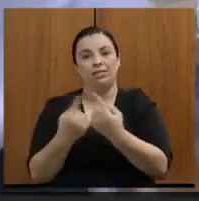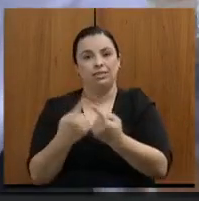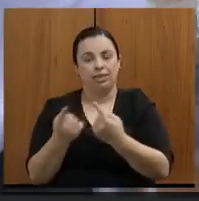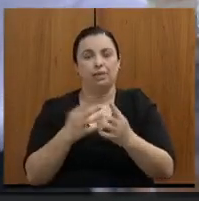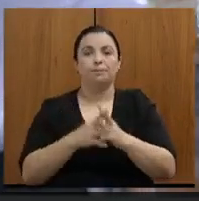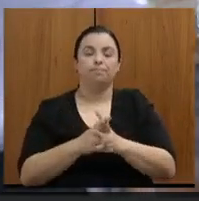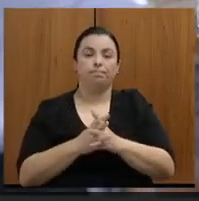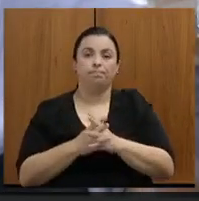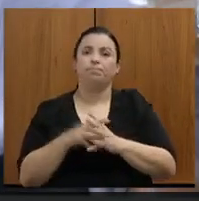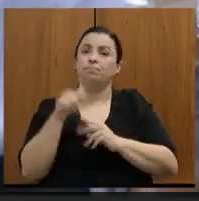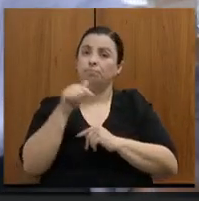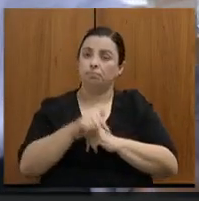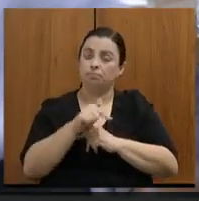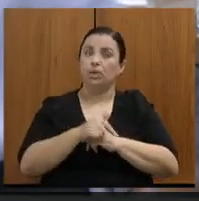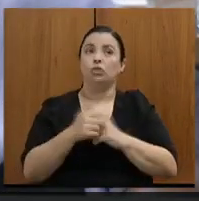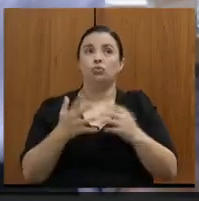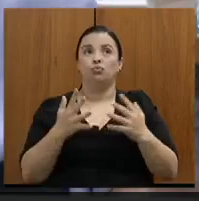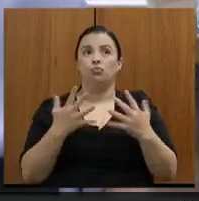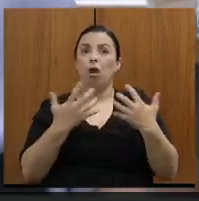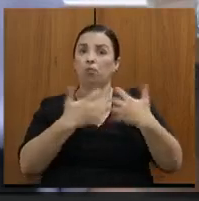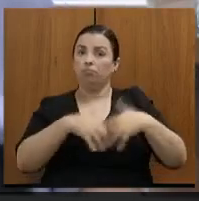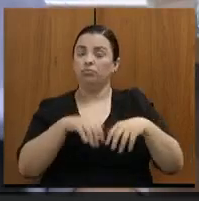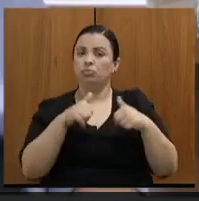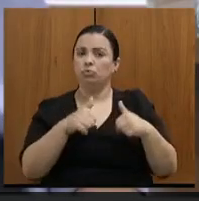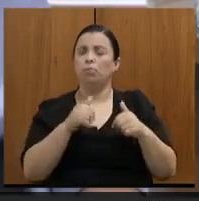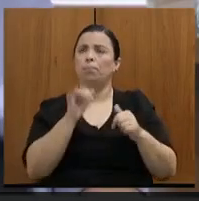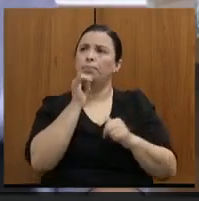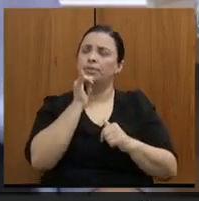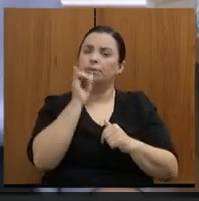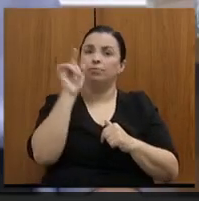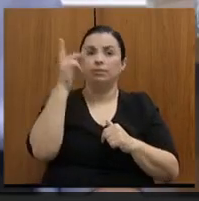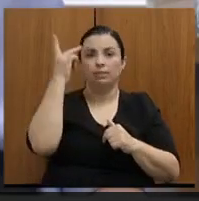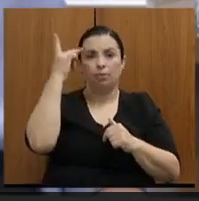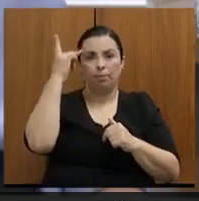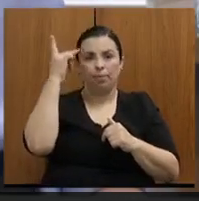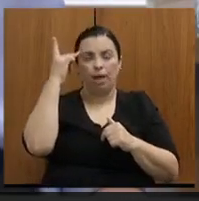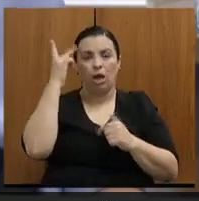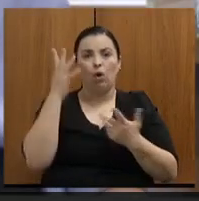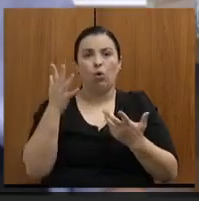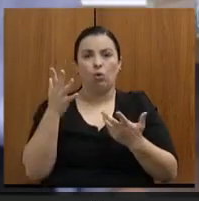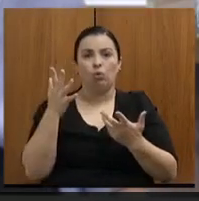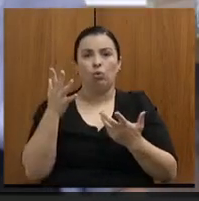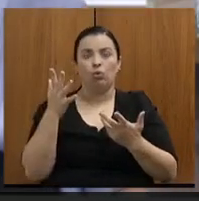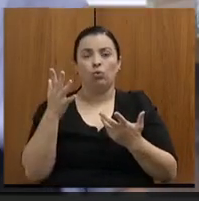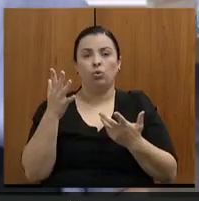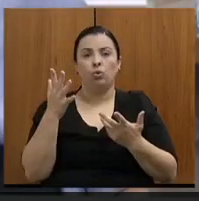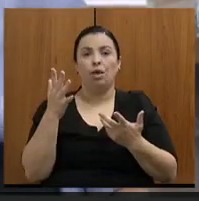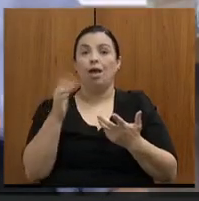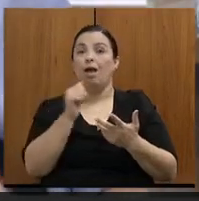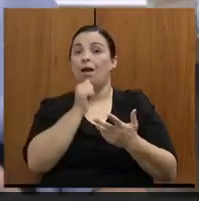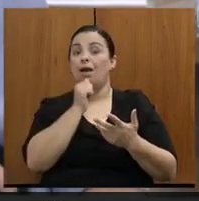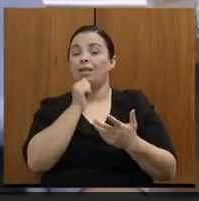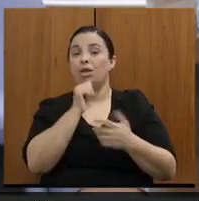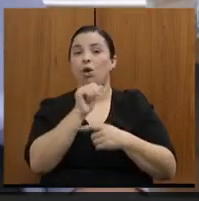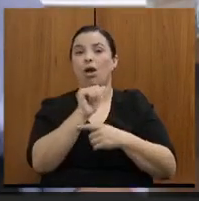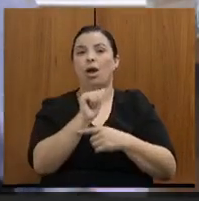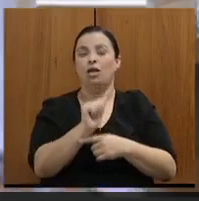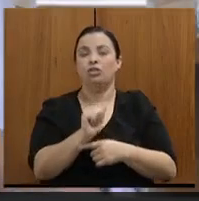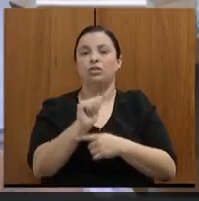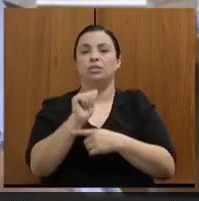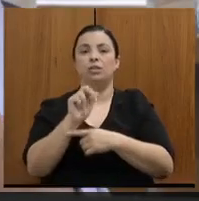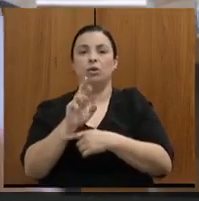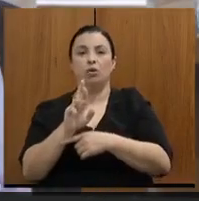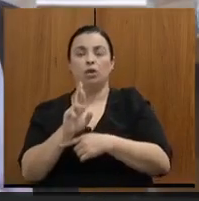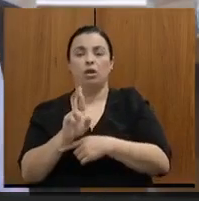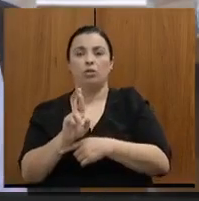funcionou assim, por exemplo, o exemplo de São Paulo, também, antes da criação da Agência Reguladora de Transportes em São